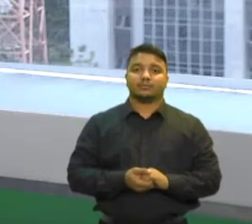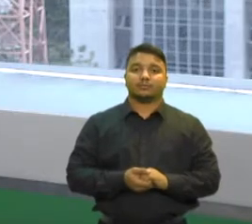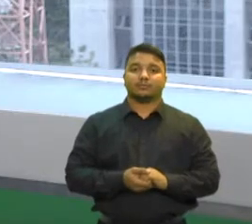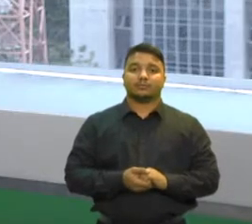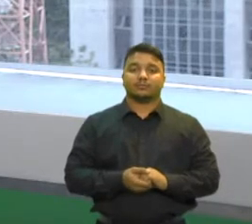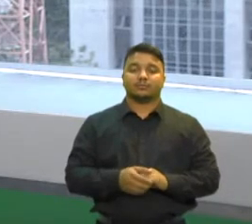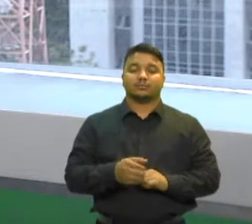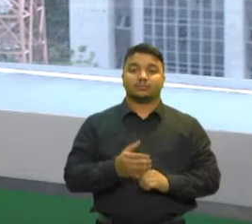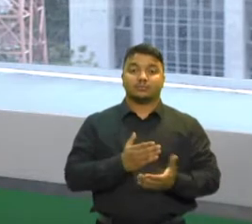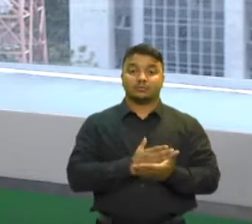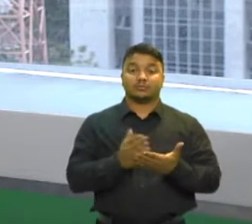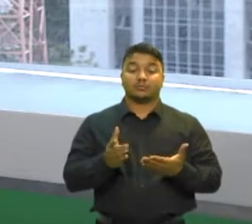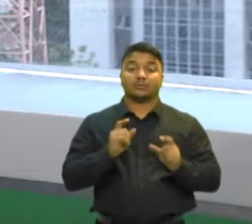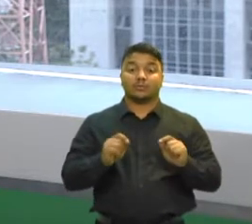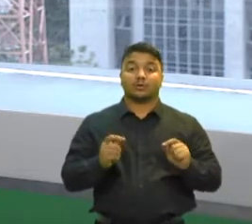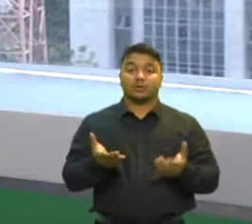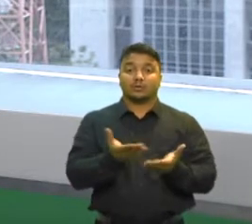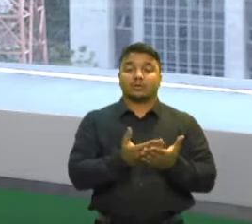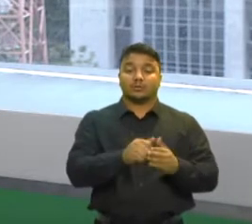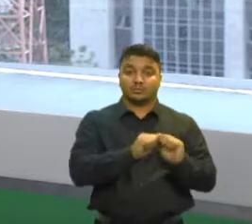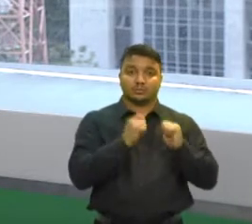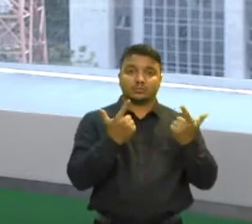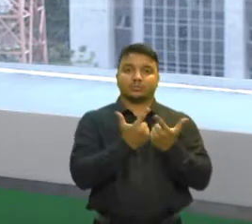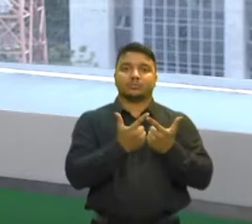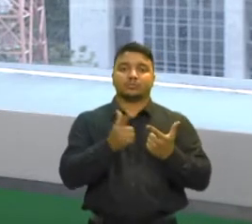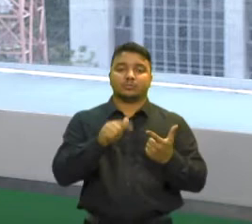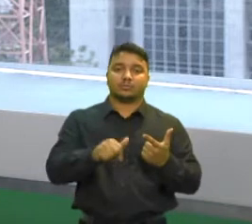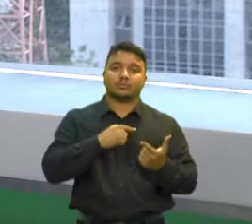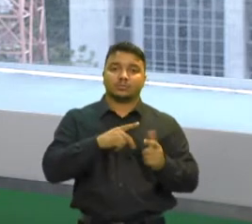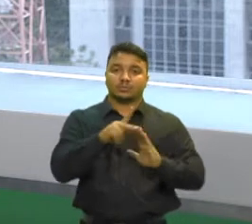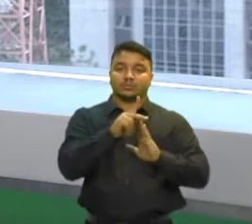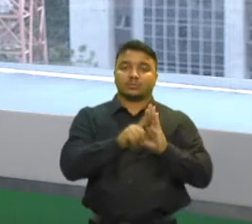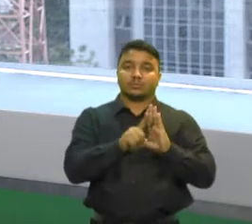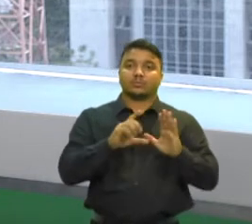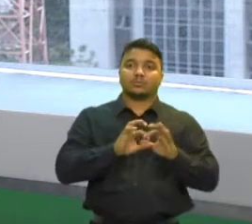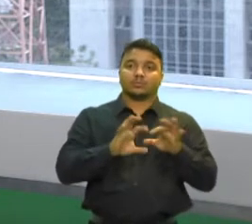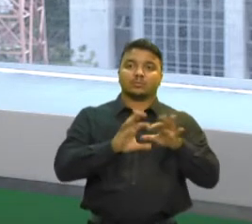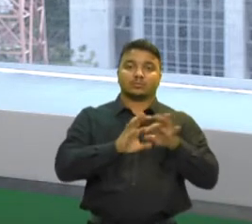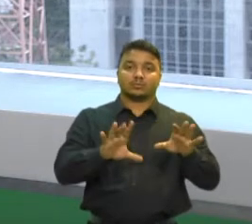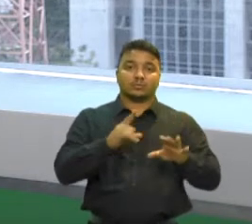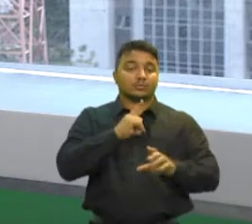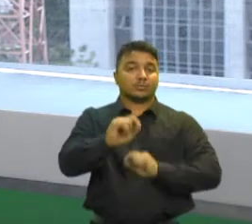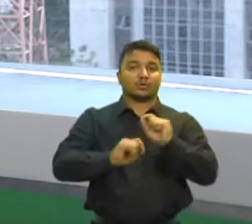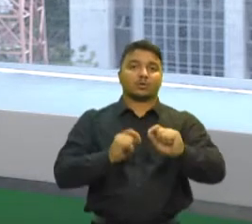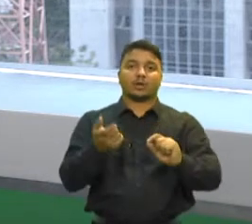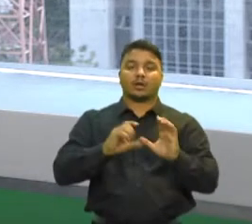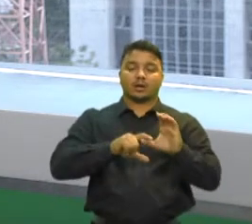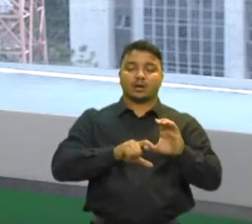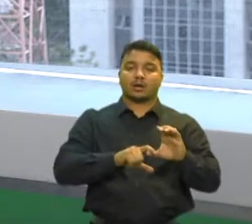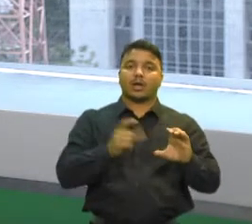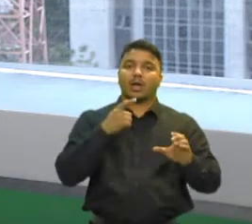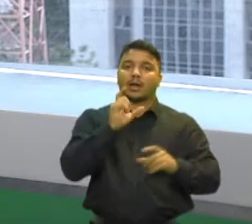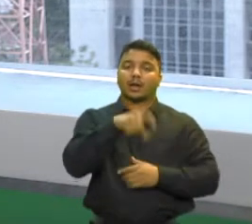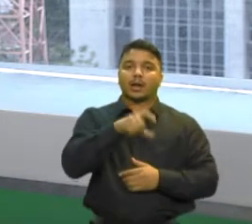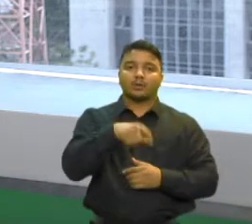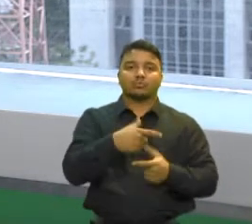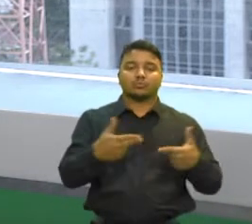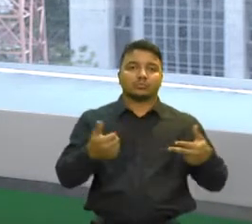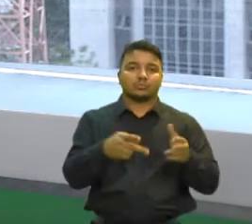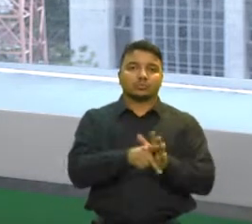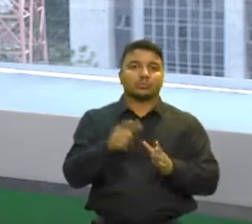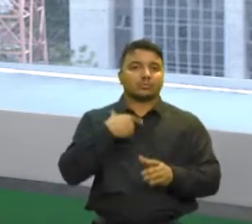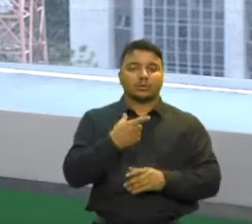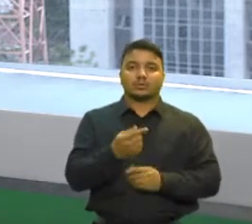Começa a tramitar na Assembleia Legislativa projeto que autoriza a abertura de crédito para concessão de vale